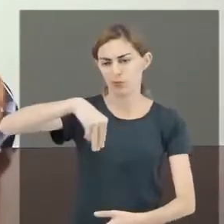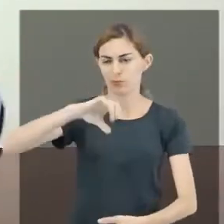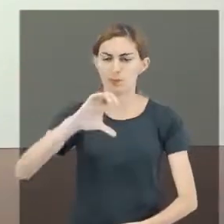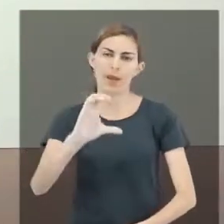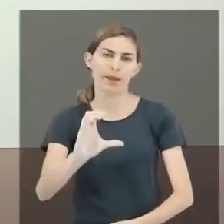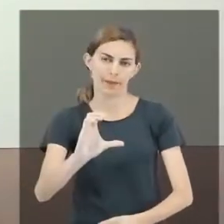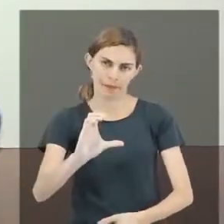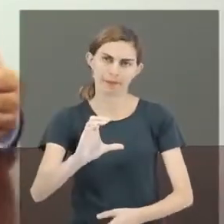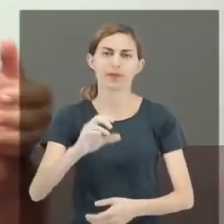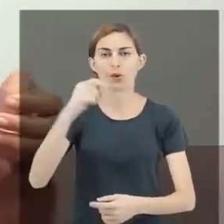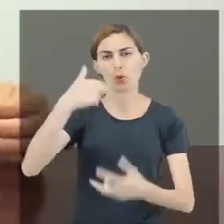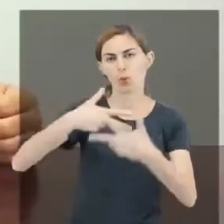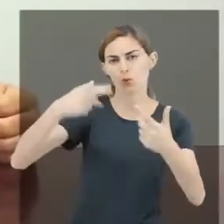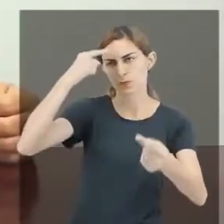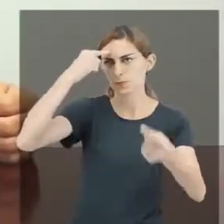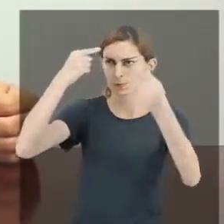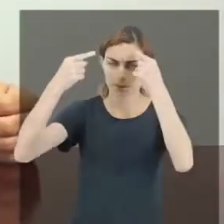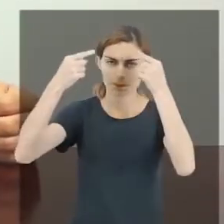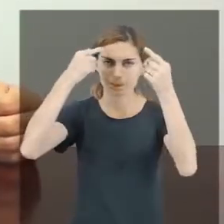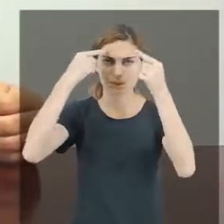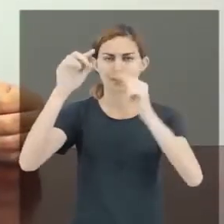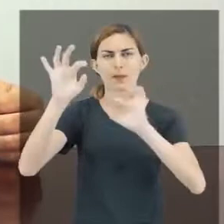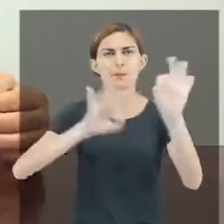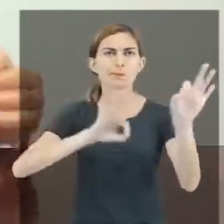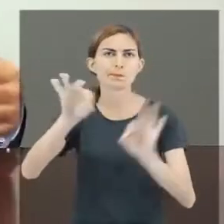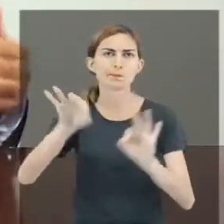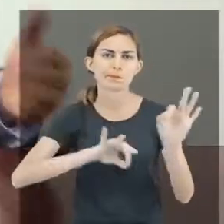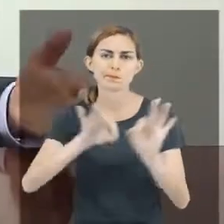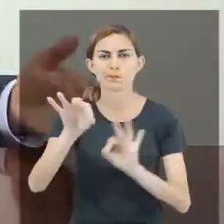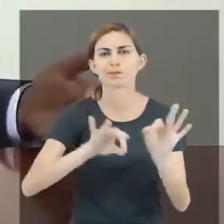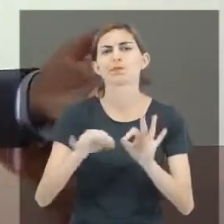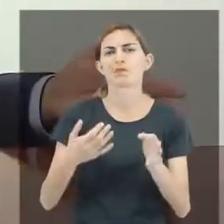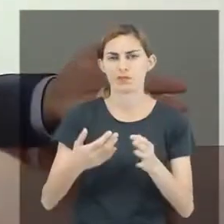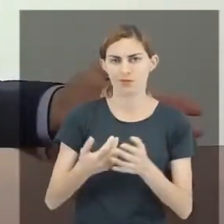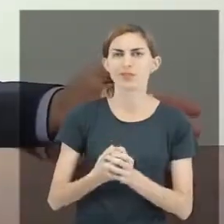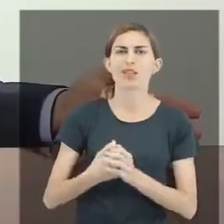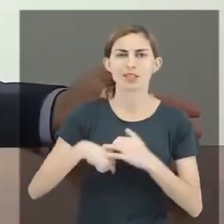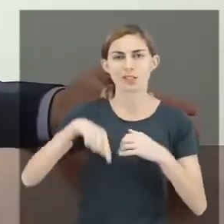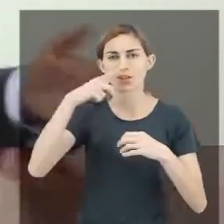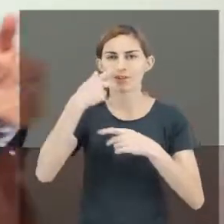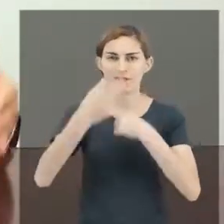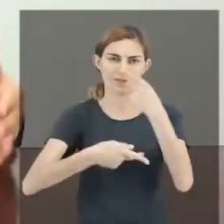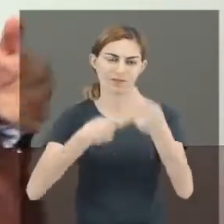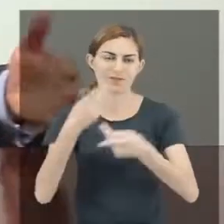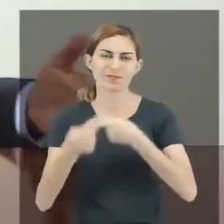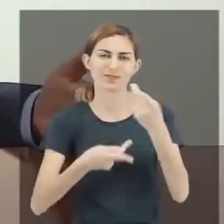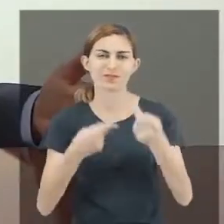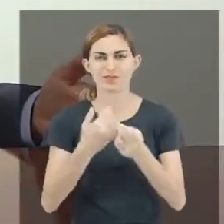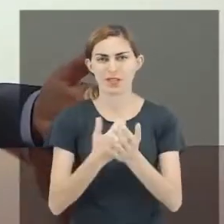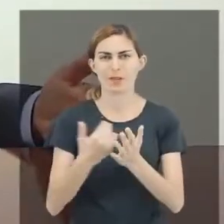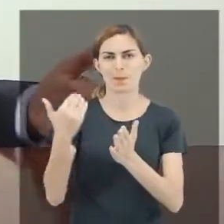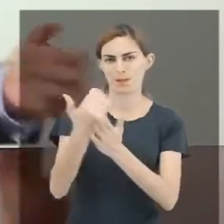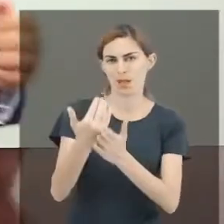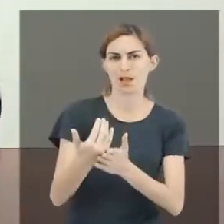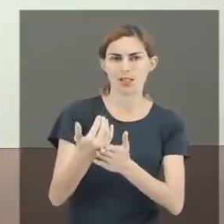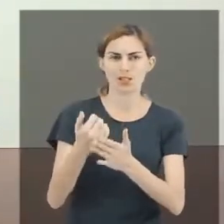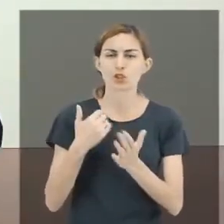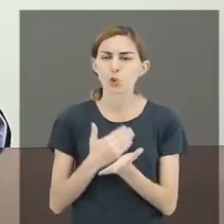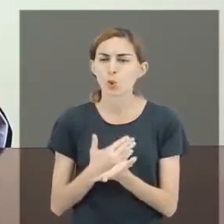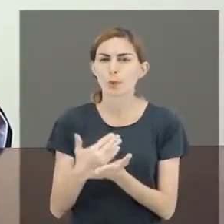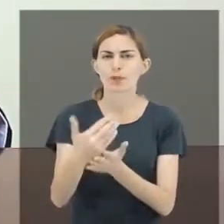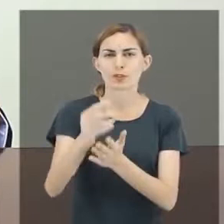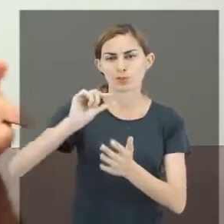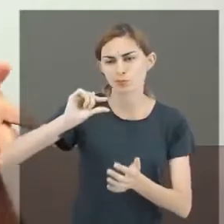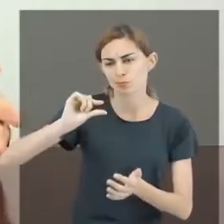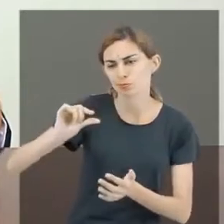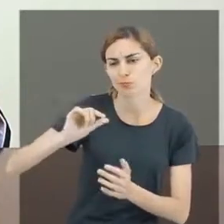que se pensou, que se tirou, se fez valer. Eu digo que se fez mais com menos. E aí, conseguimos